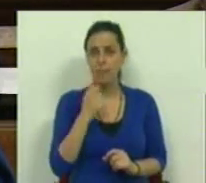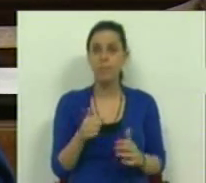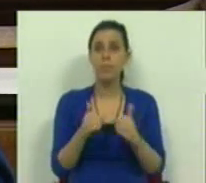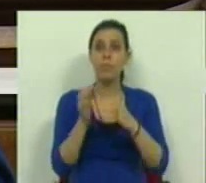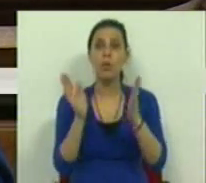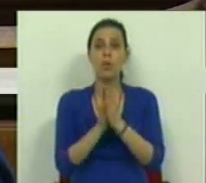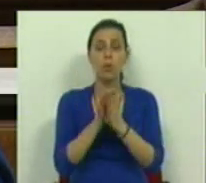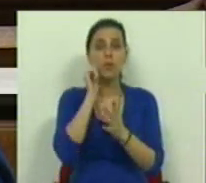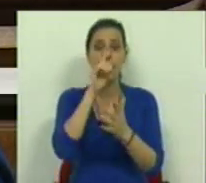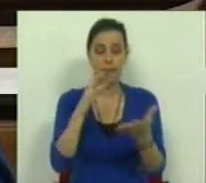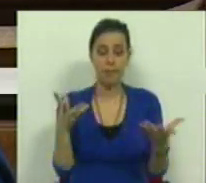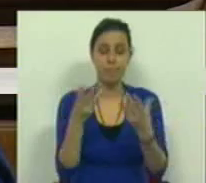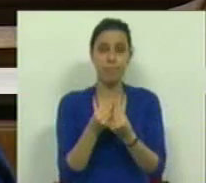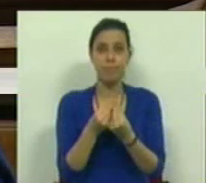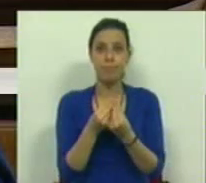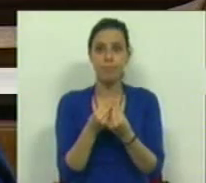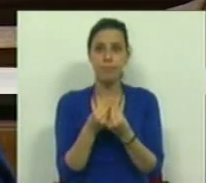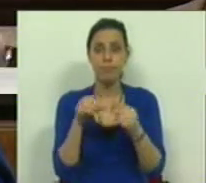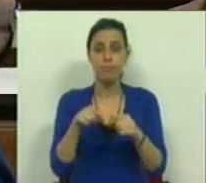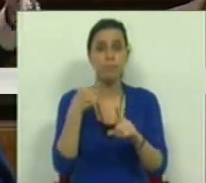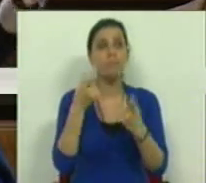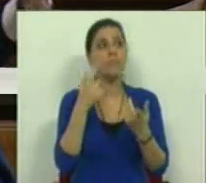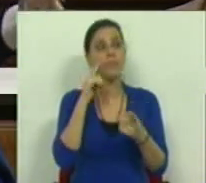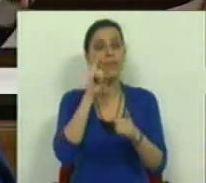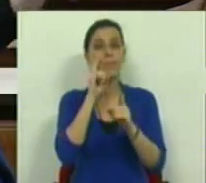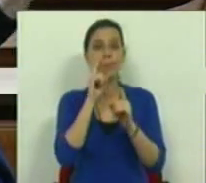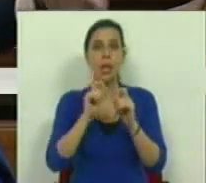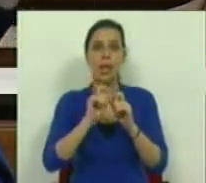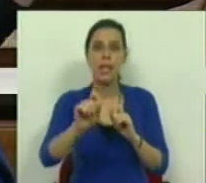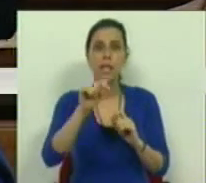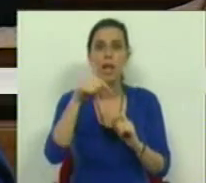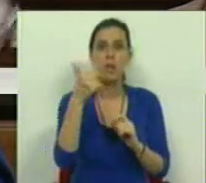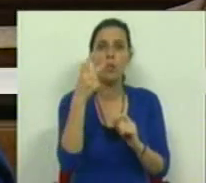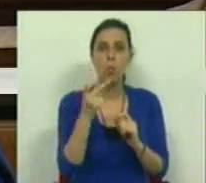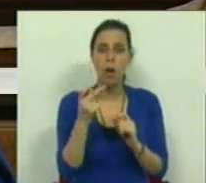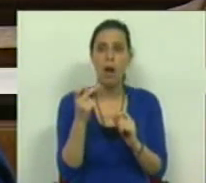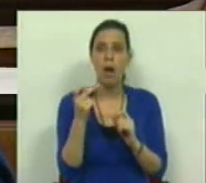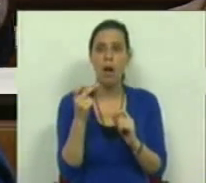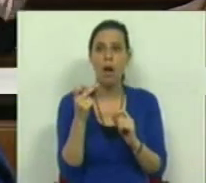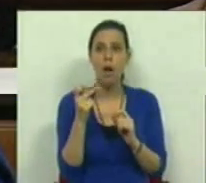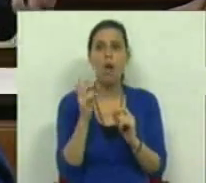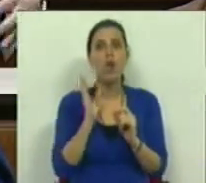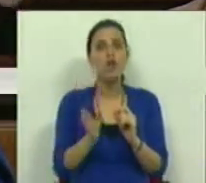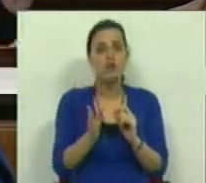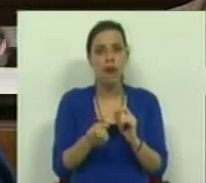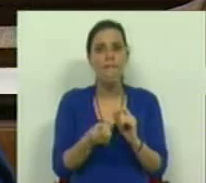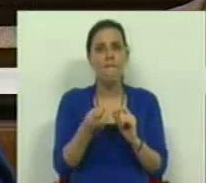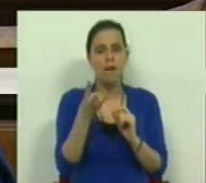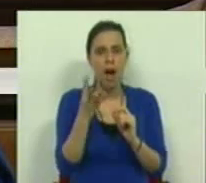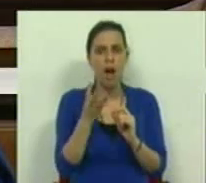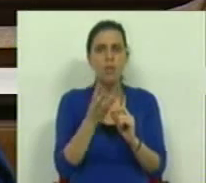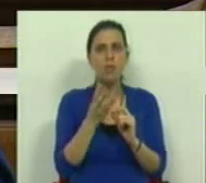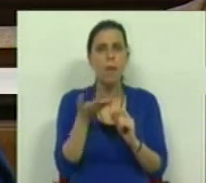Todos os que se juntam nesta batalha pela preservação da linha do Tua e que teve já vários passos